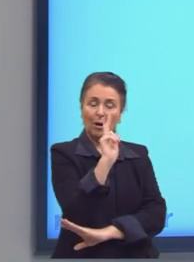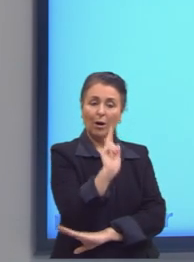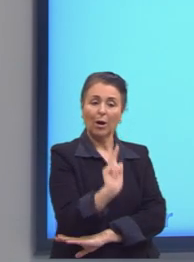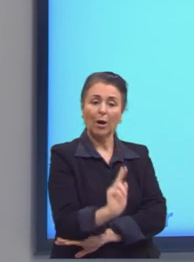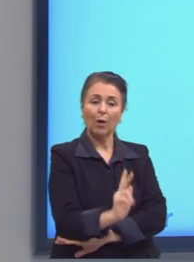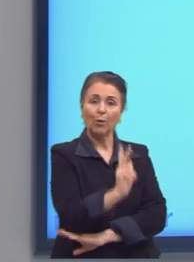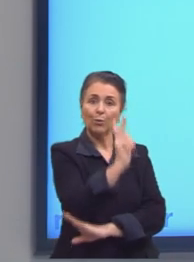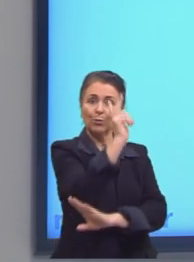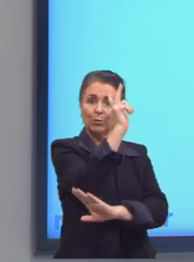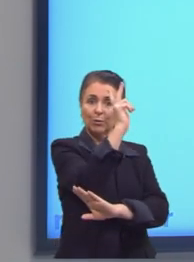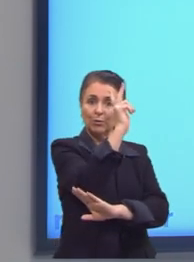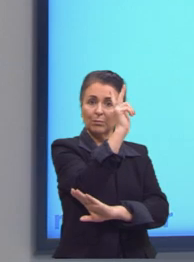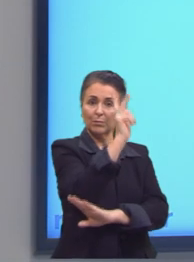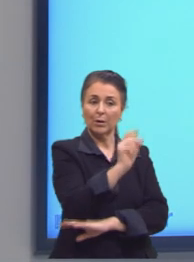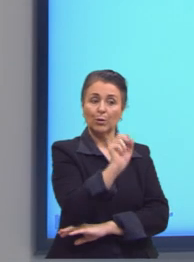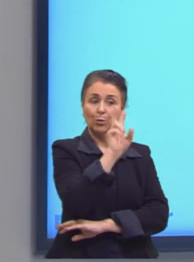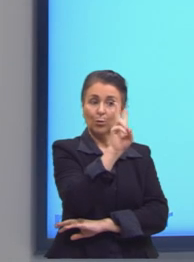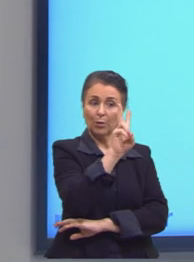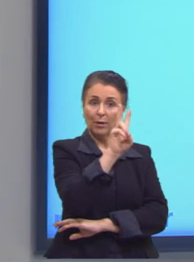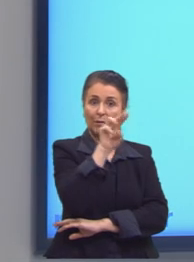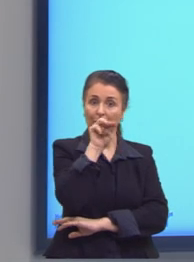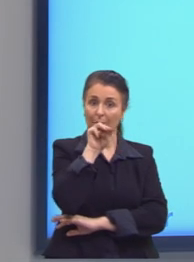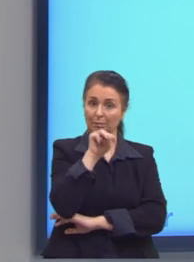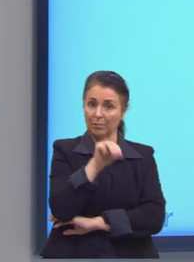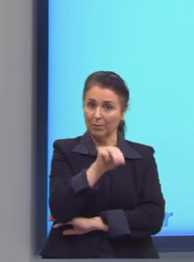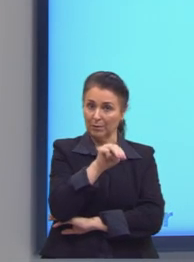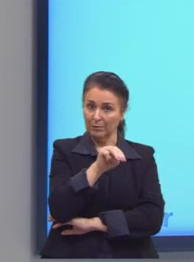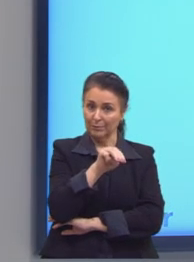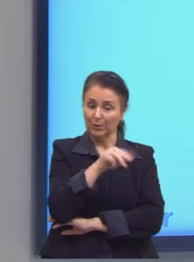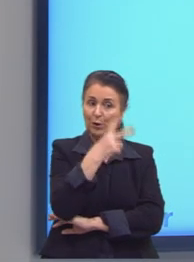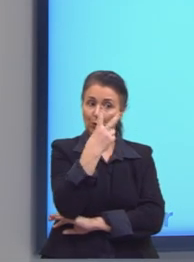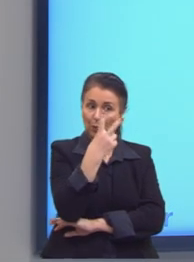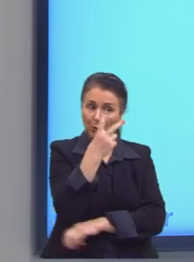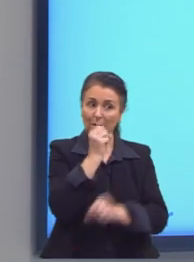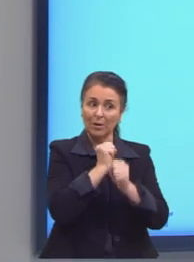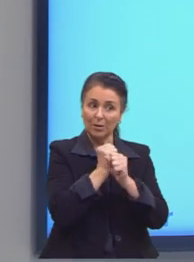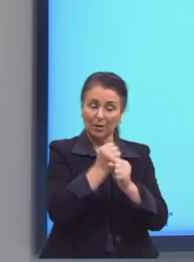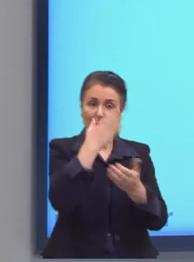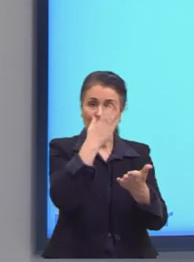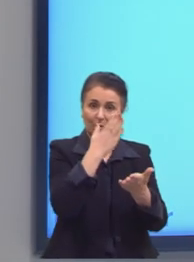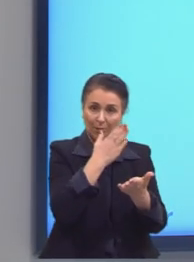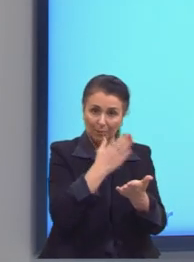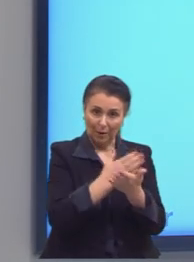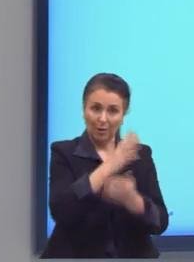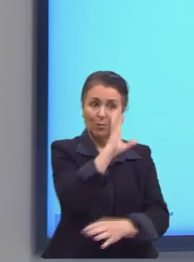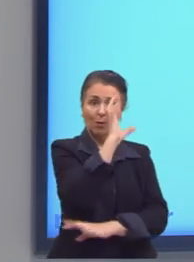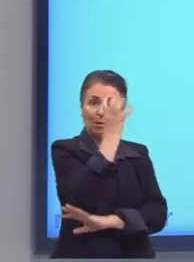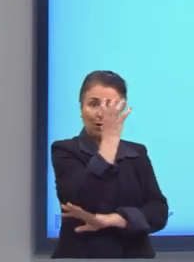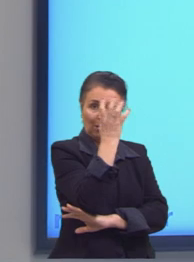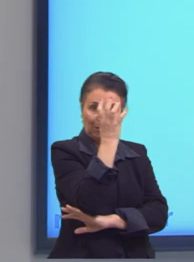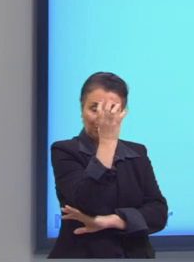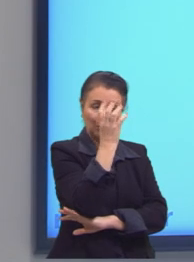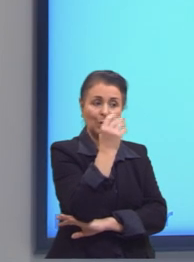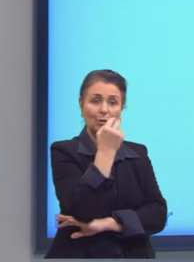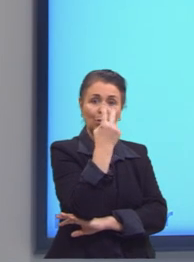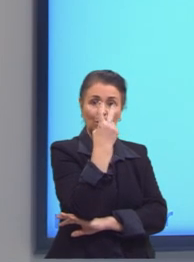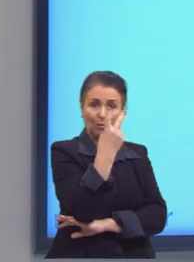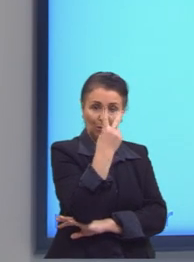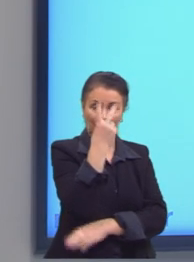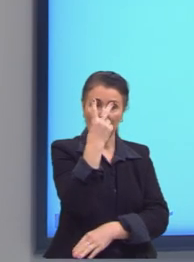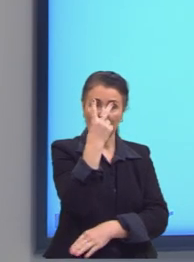altura dela era de dois metros, tá? Aos dois anos e meio, a nossa muda tinha dois metros.